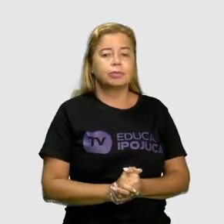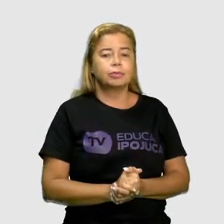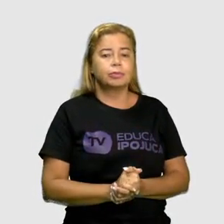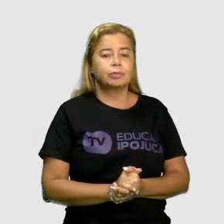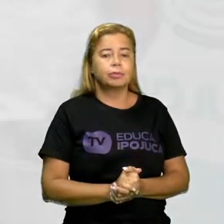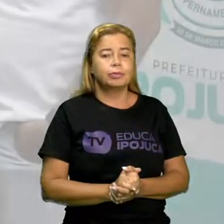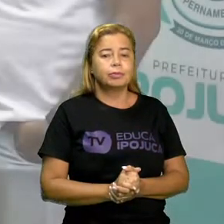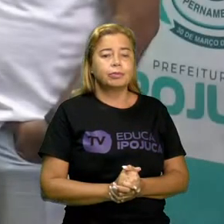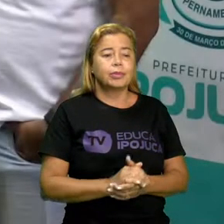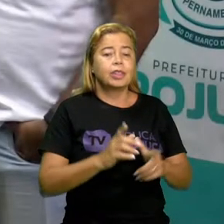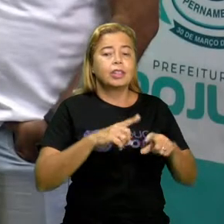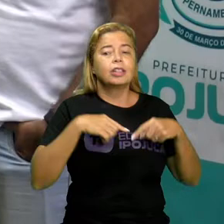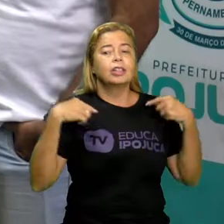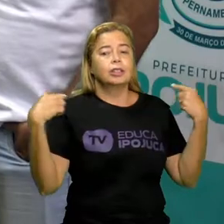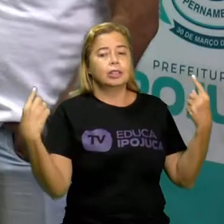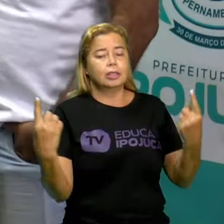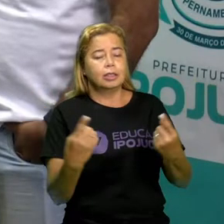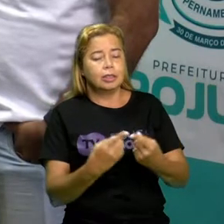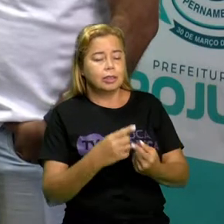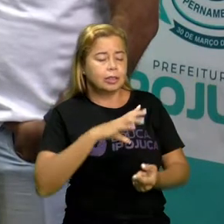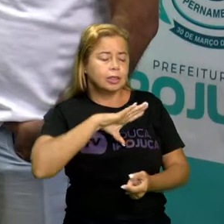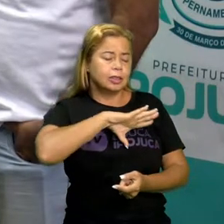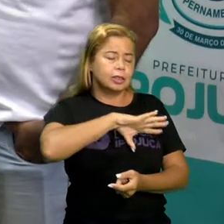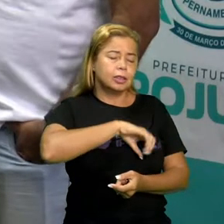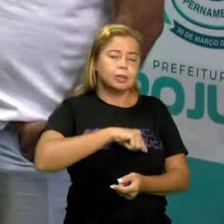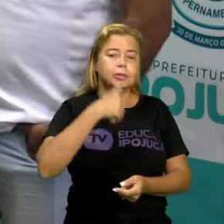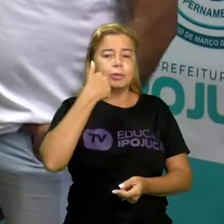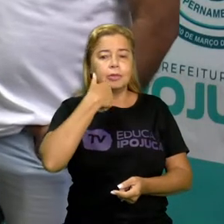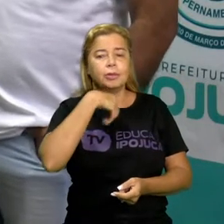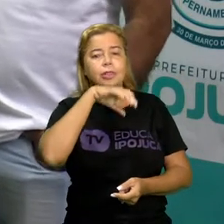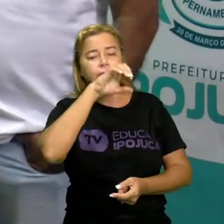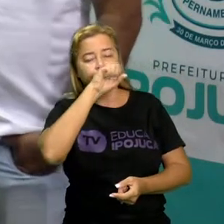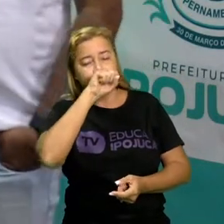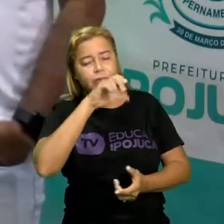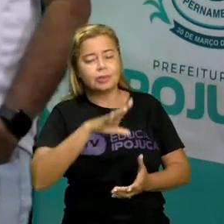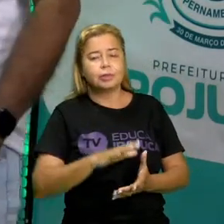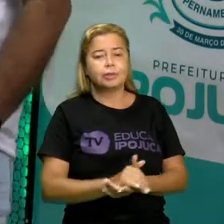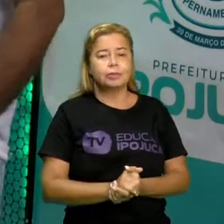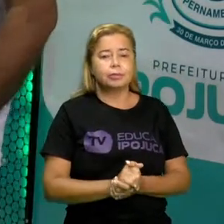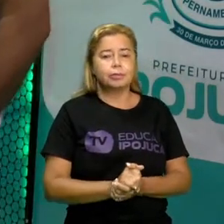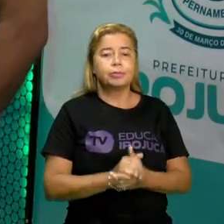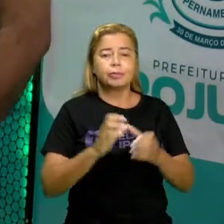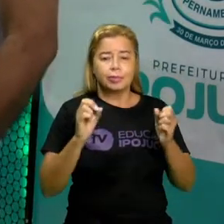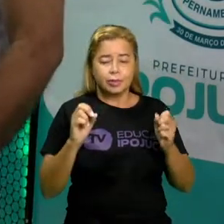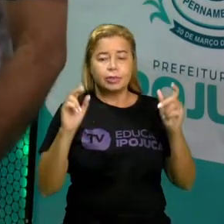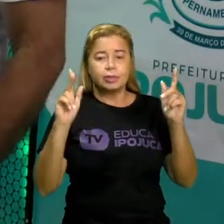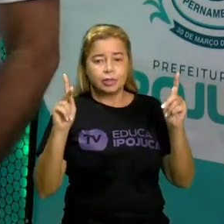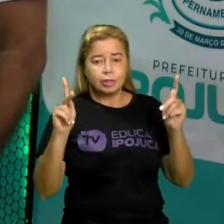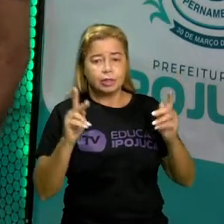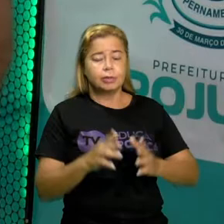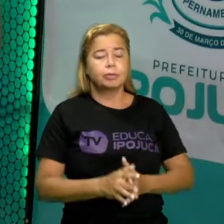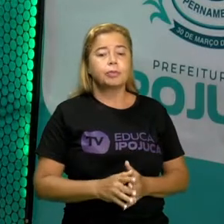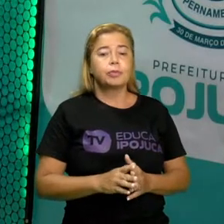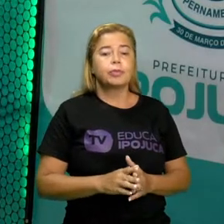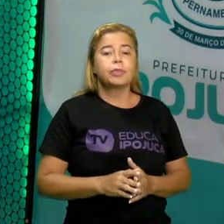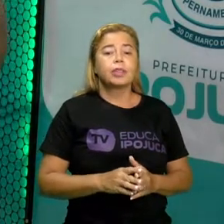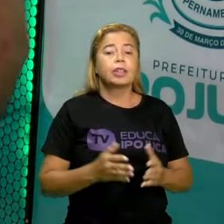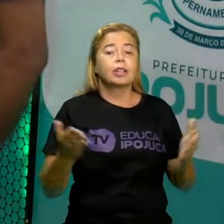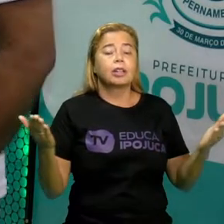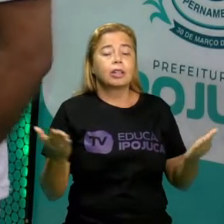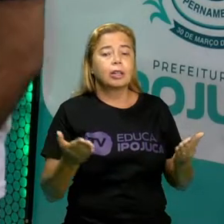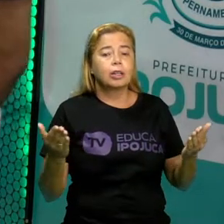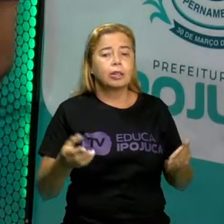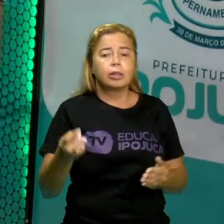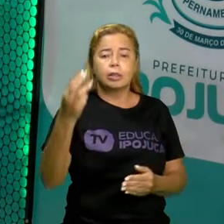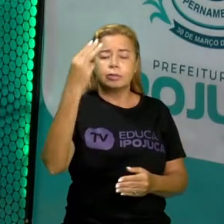amam as mães deles. Tranquilo? Para ajudá-los agora a memorizar cada um